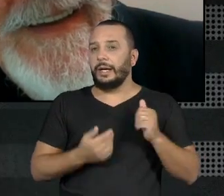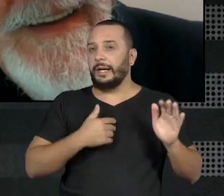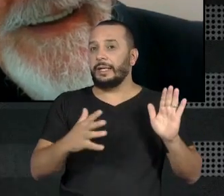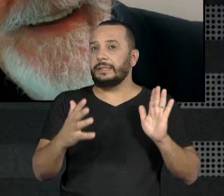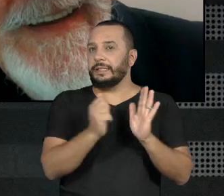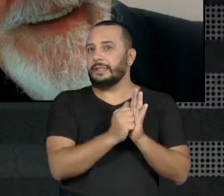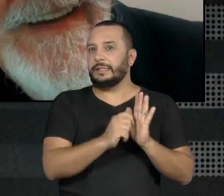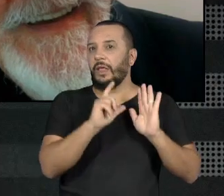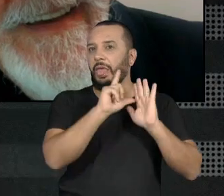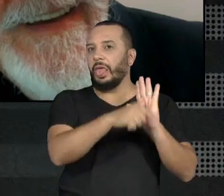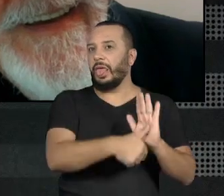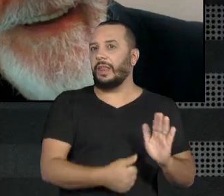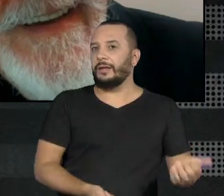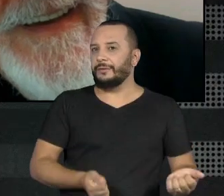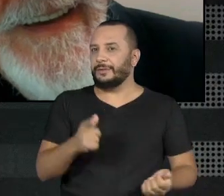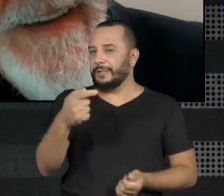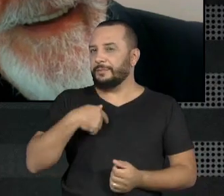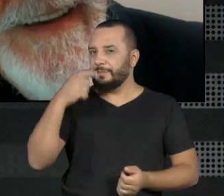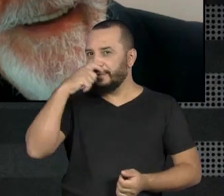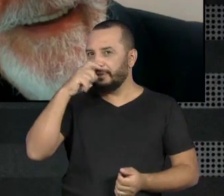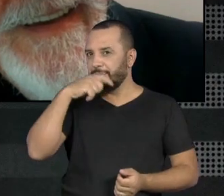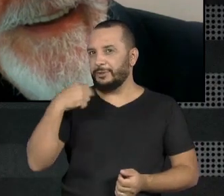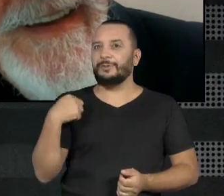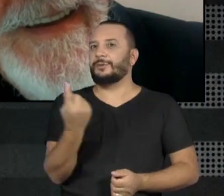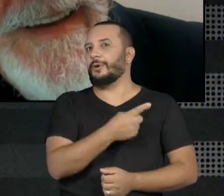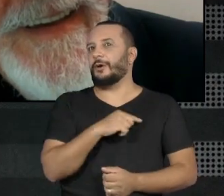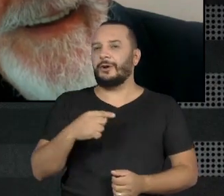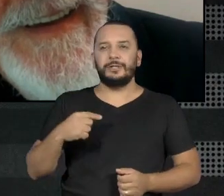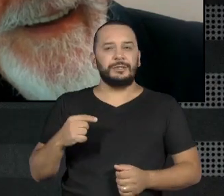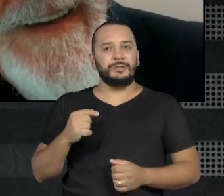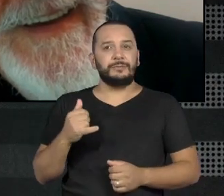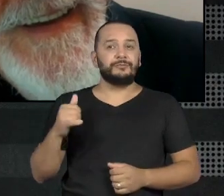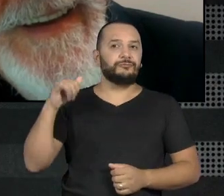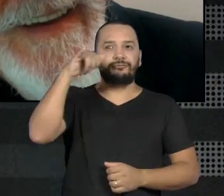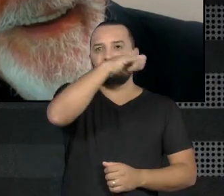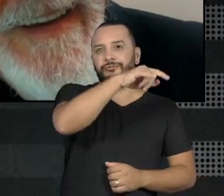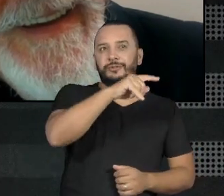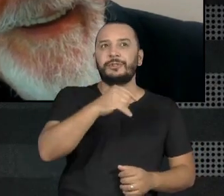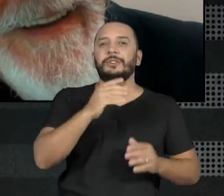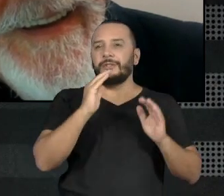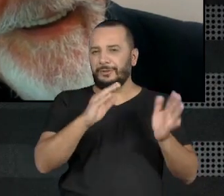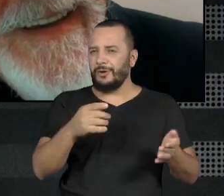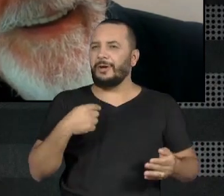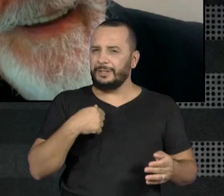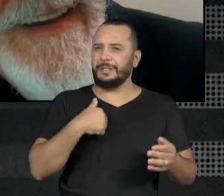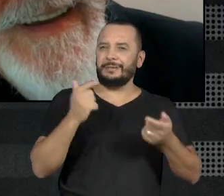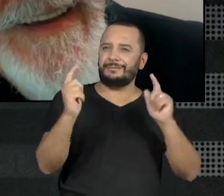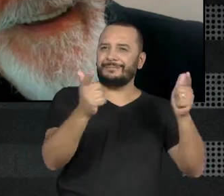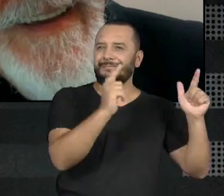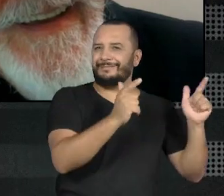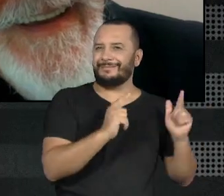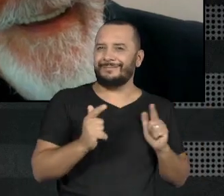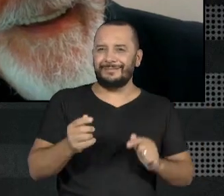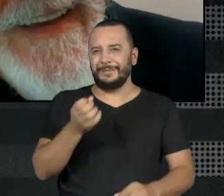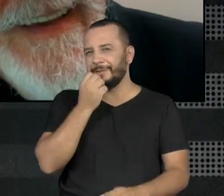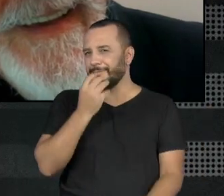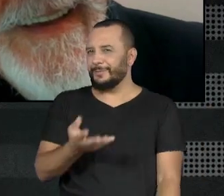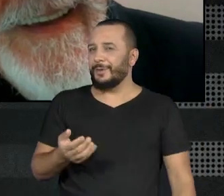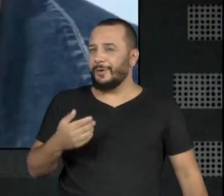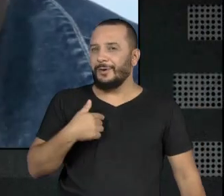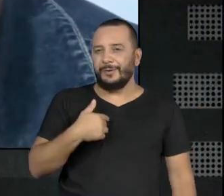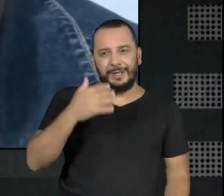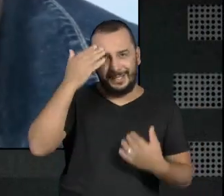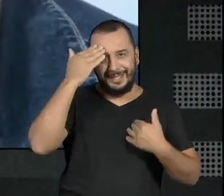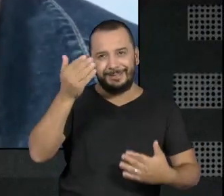chegado muito tarde. Você mentiu e fomos todos. Chegamos lá, ficamos off-Broadway, mas fizemos muito sucesso graças a